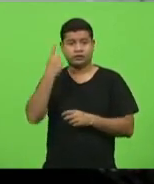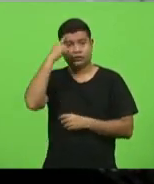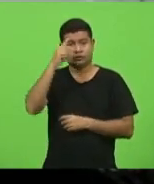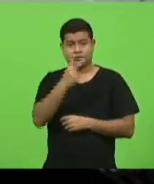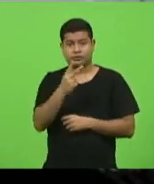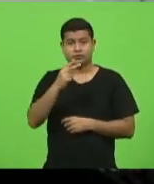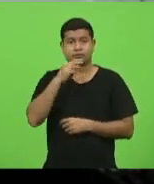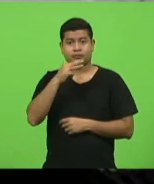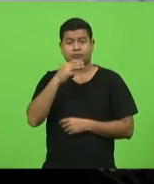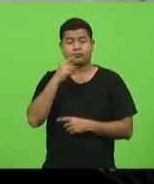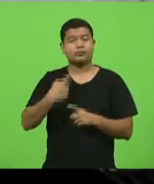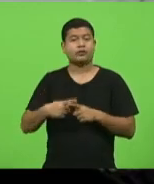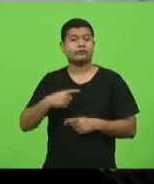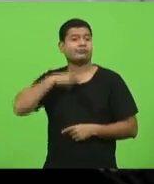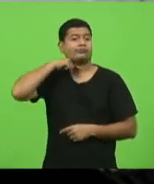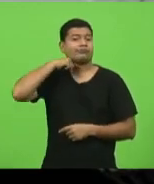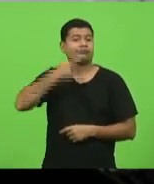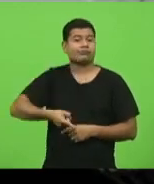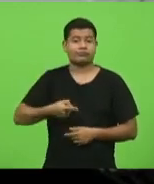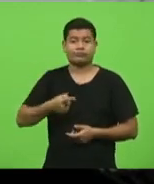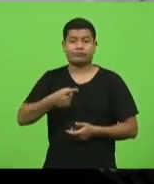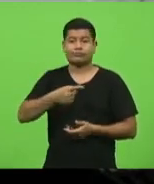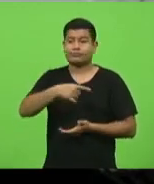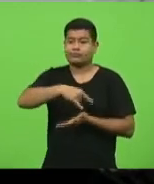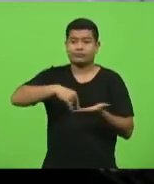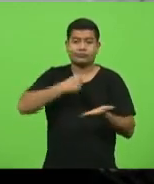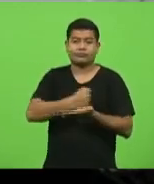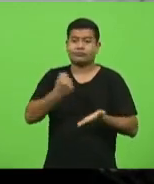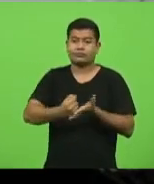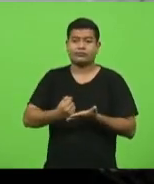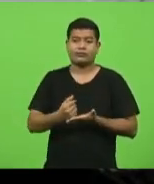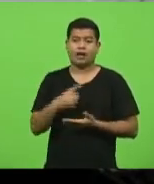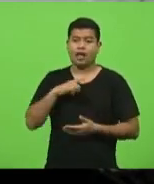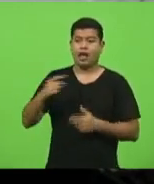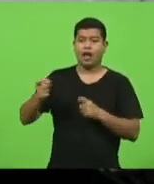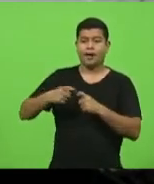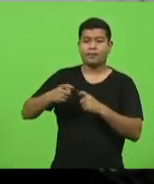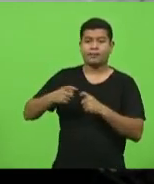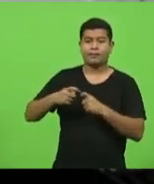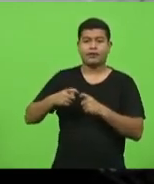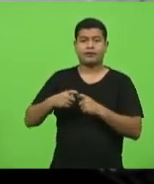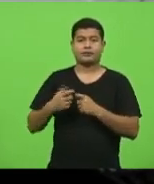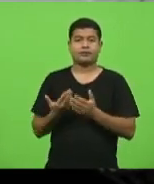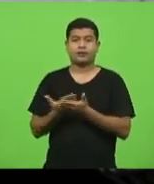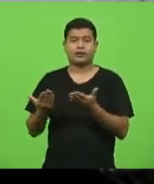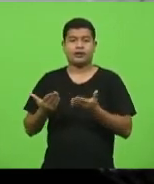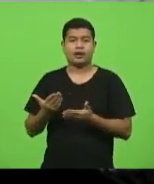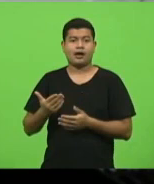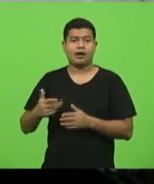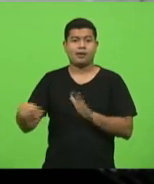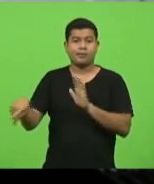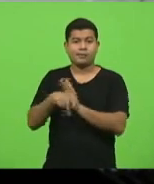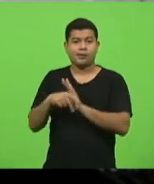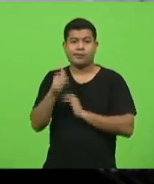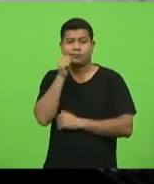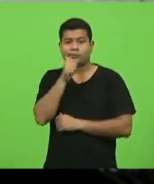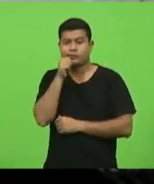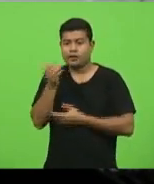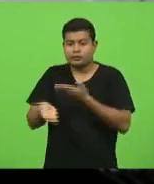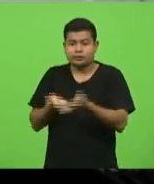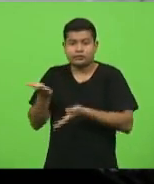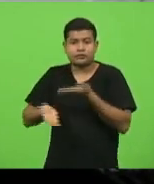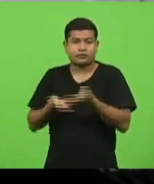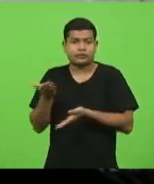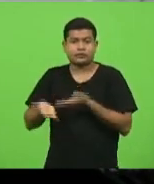Porque não conseguiram contratar. Então, tem médicos na área de ginecologia, na área de cirurgias